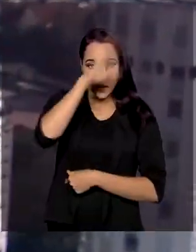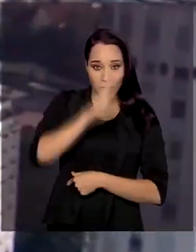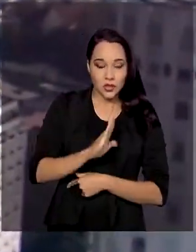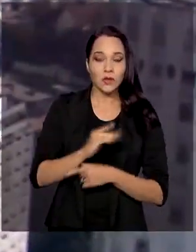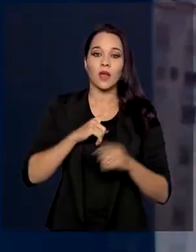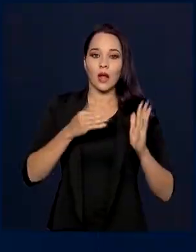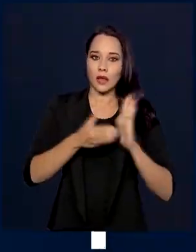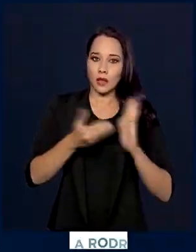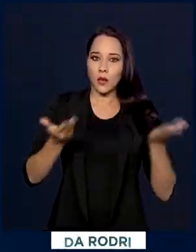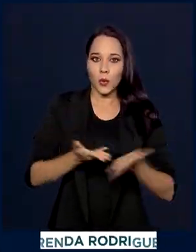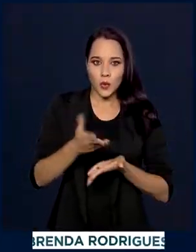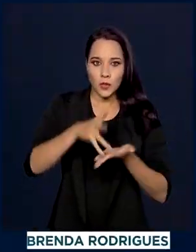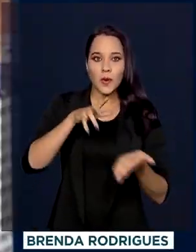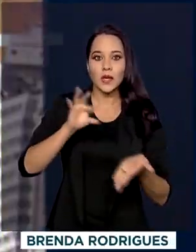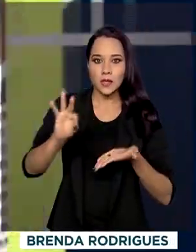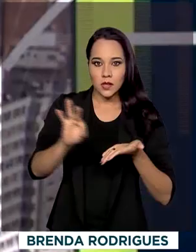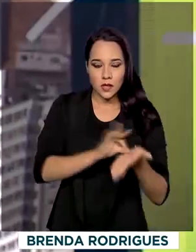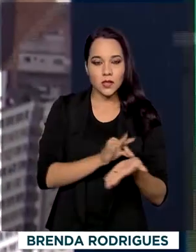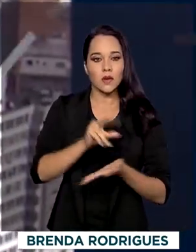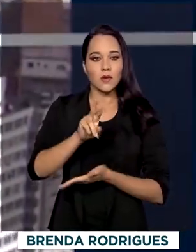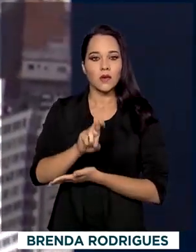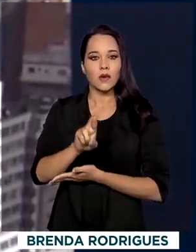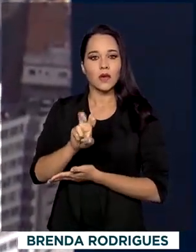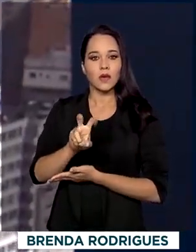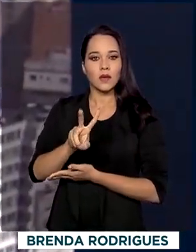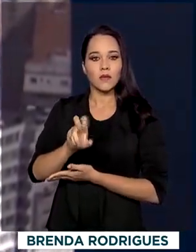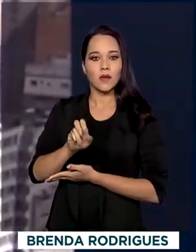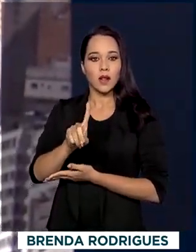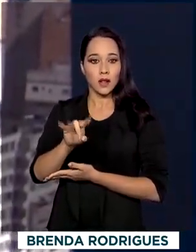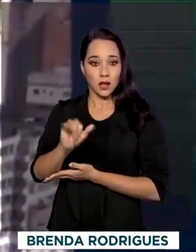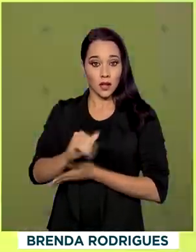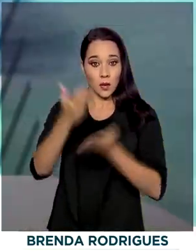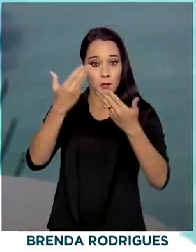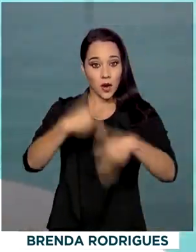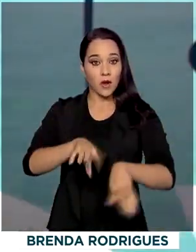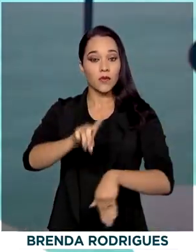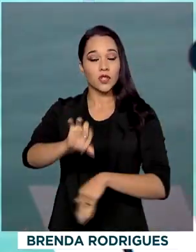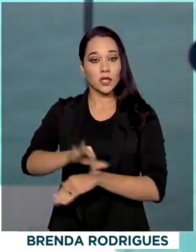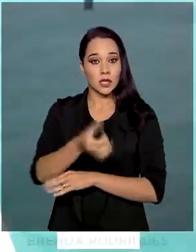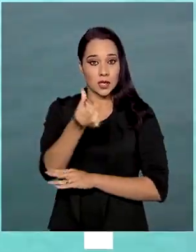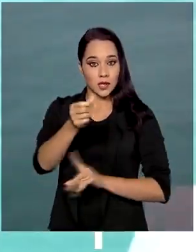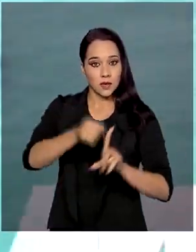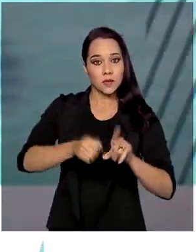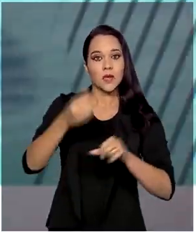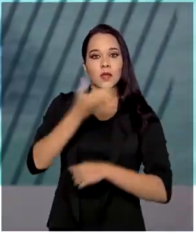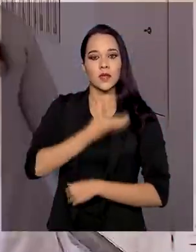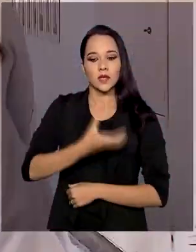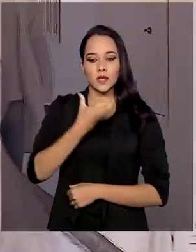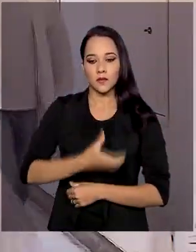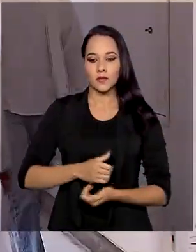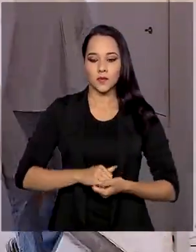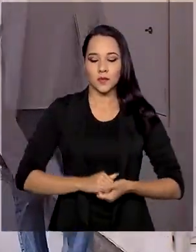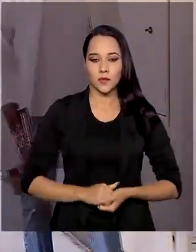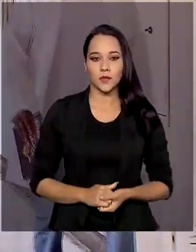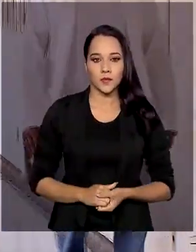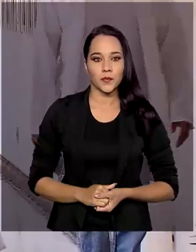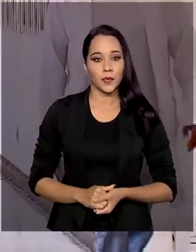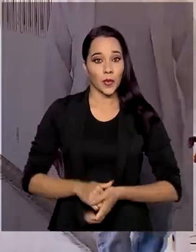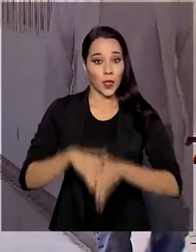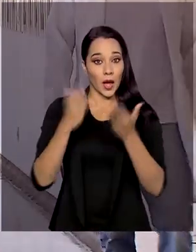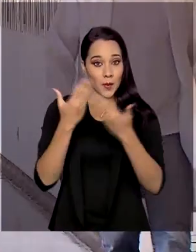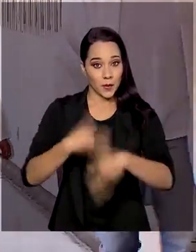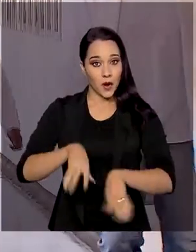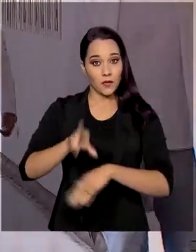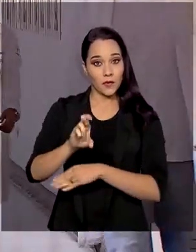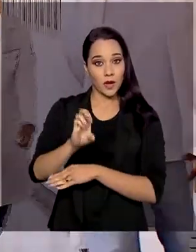têm até hoje para fazer a inscrição no Revalida. As provas serão no dia 6 de dezembro. A prova